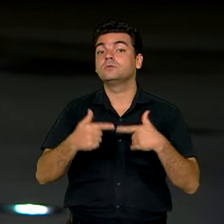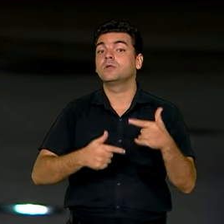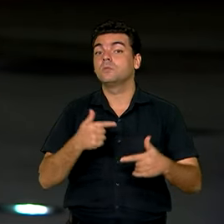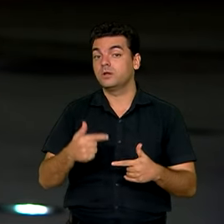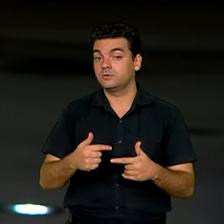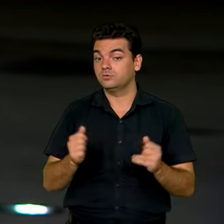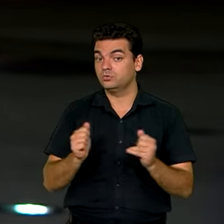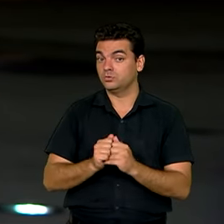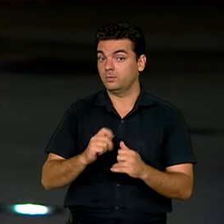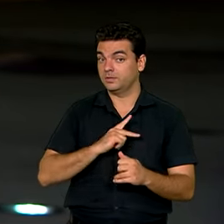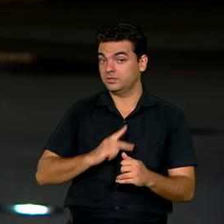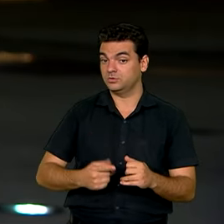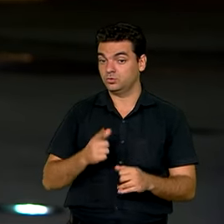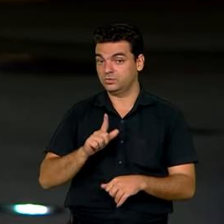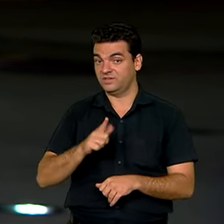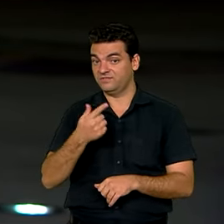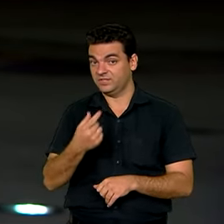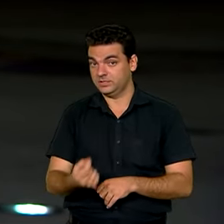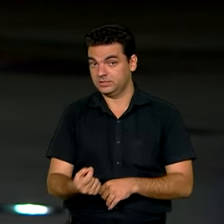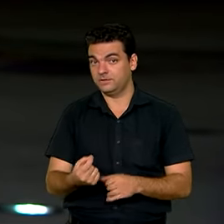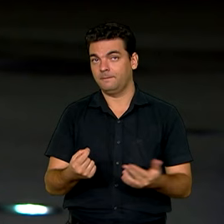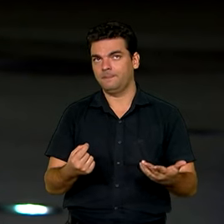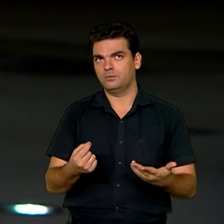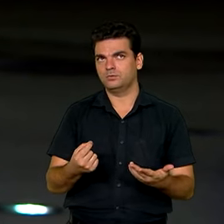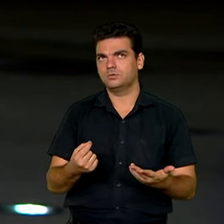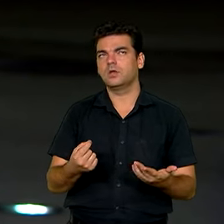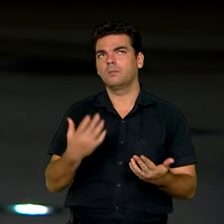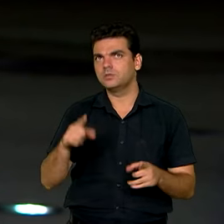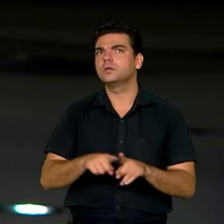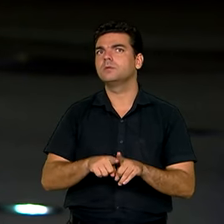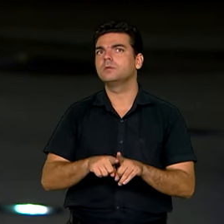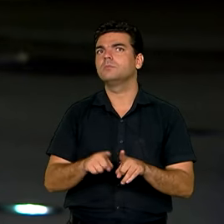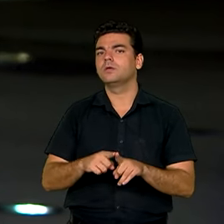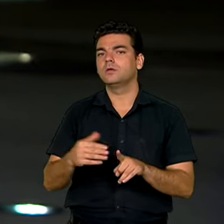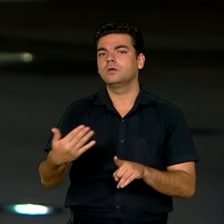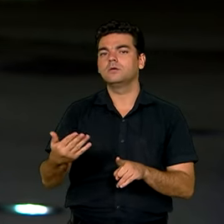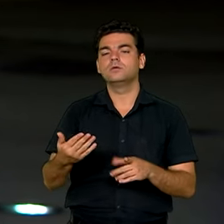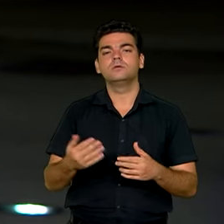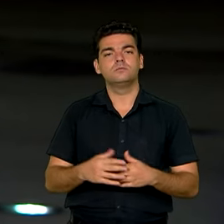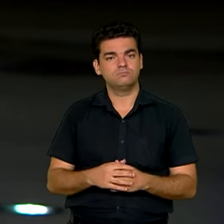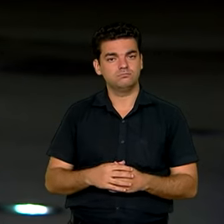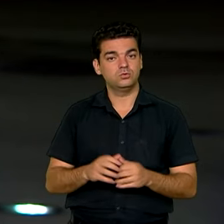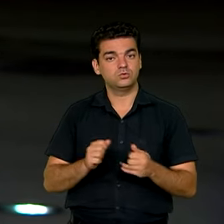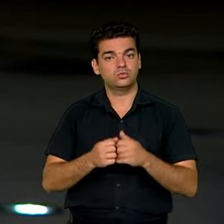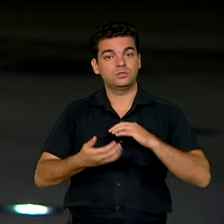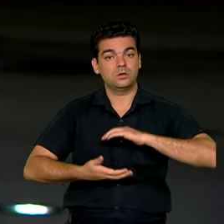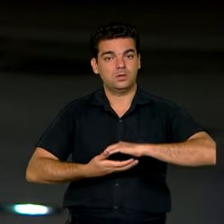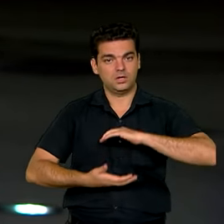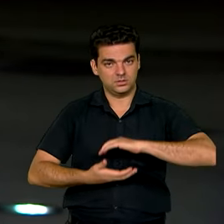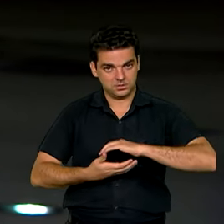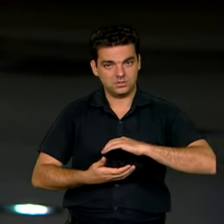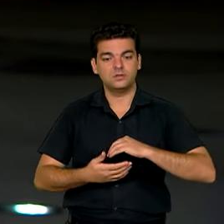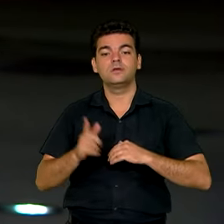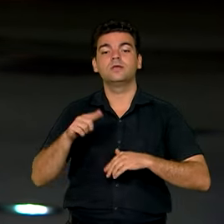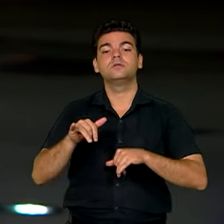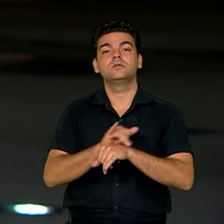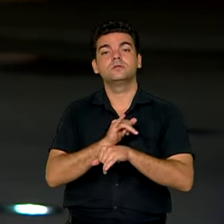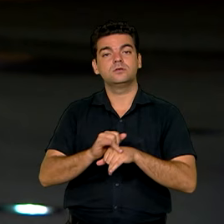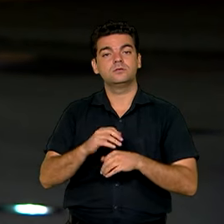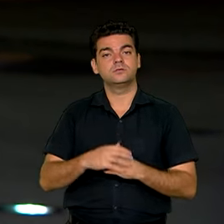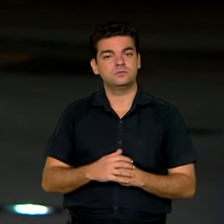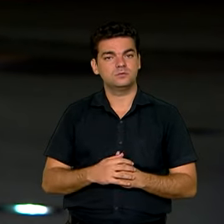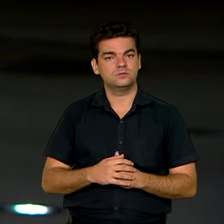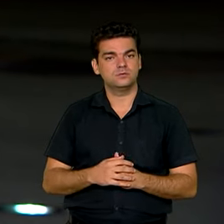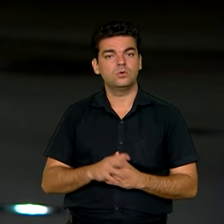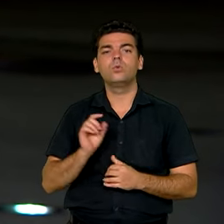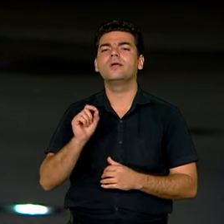frente da presidência do G20. Hoje e amanhã, o encontro realizado no Palácio do Itamaraty será da trilha de Sherpas. O que